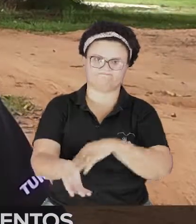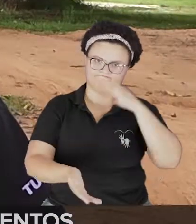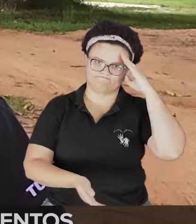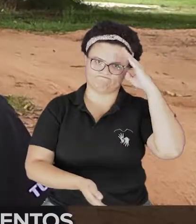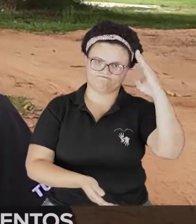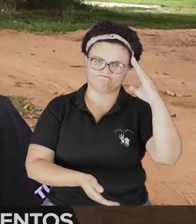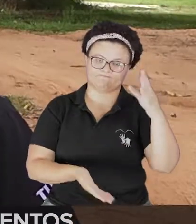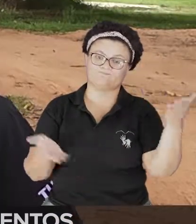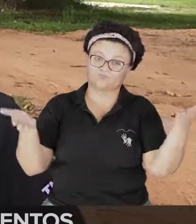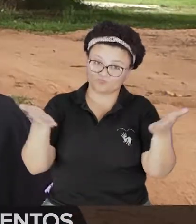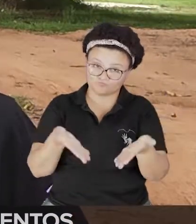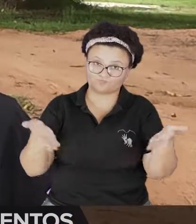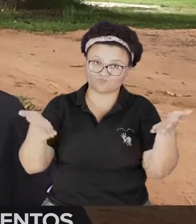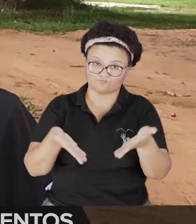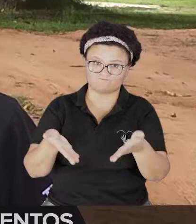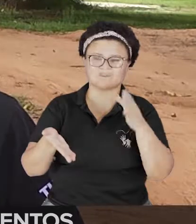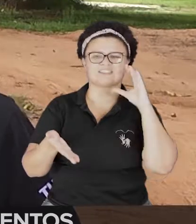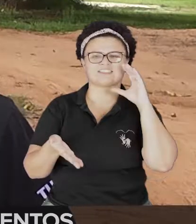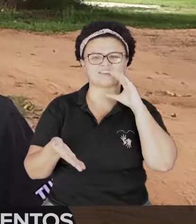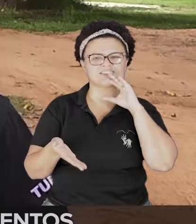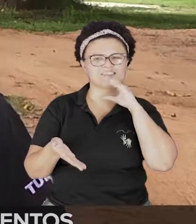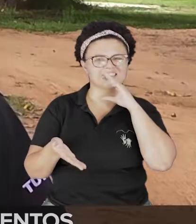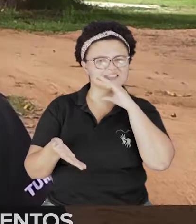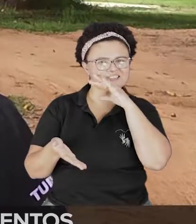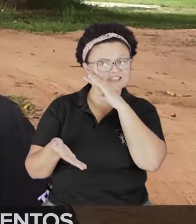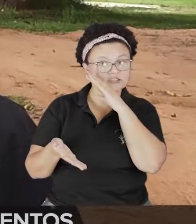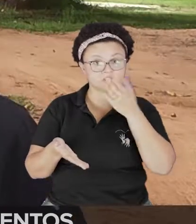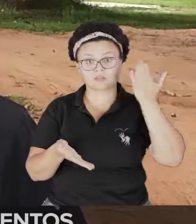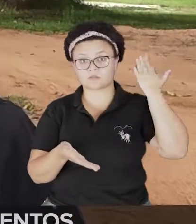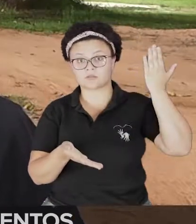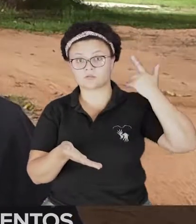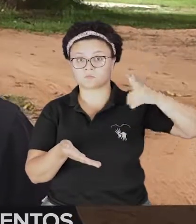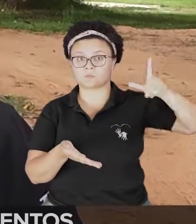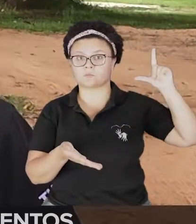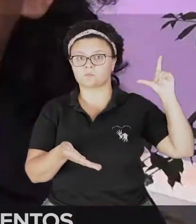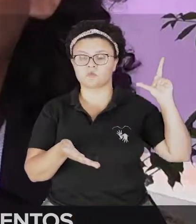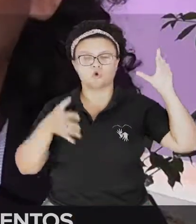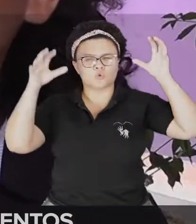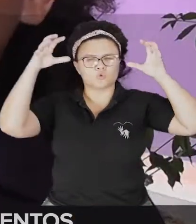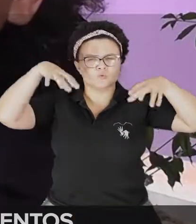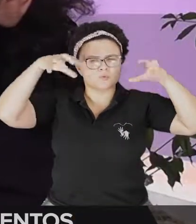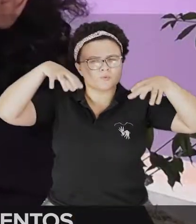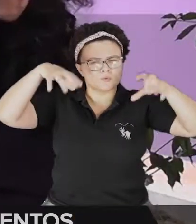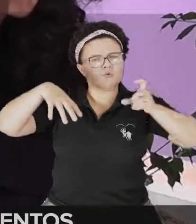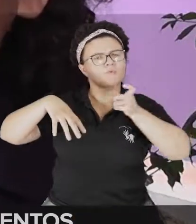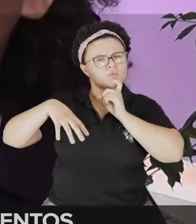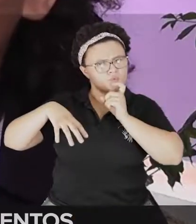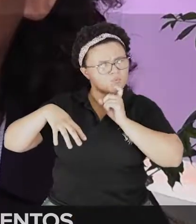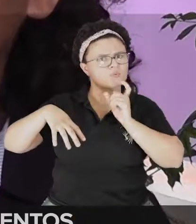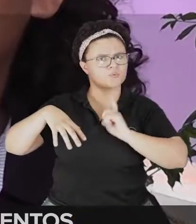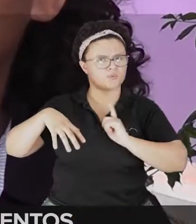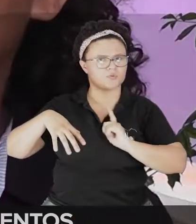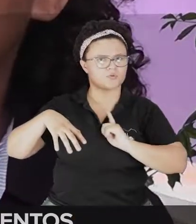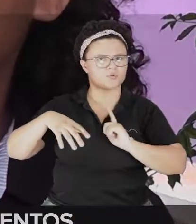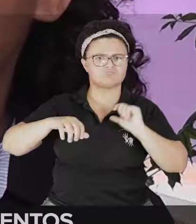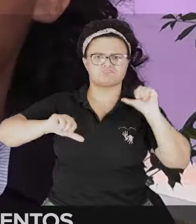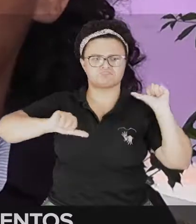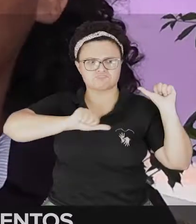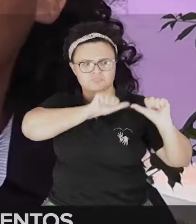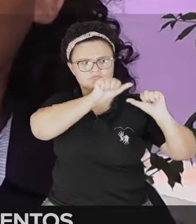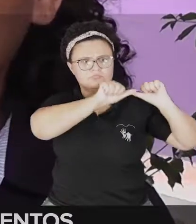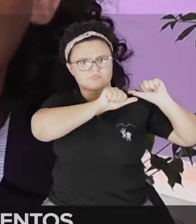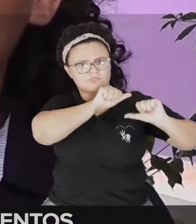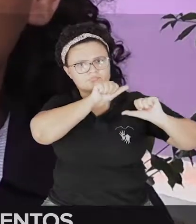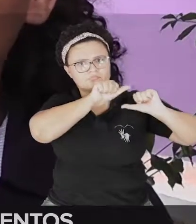quente. Antes era mais frio, chovia muito mais. Todo ano tem uma mudança,